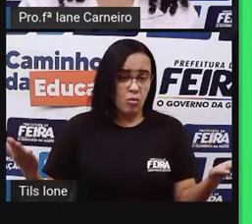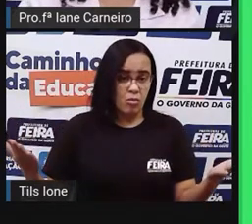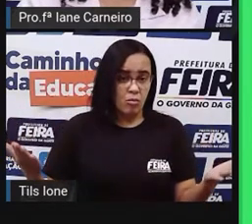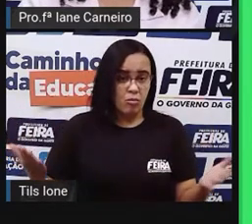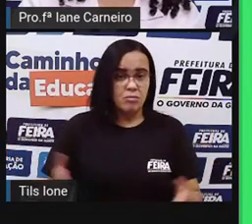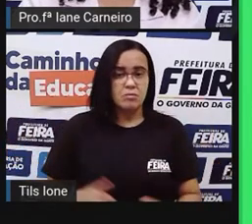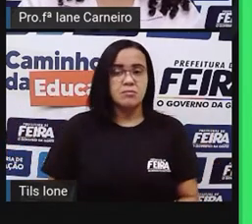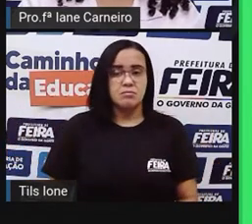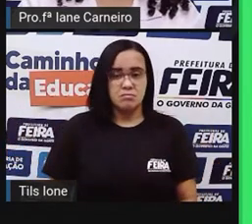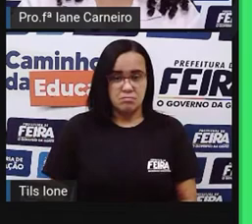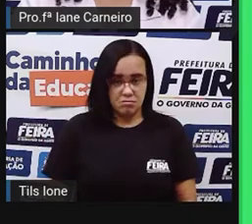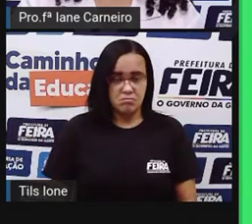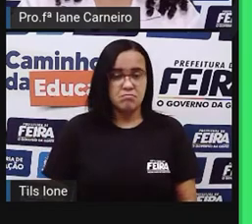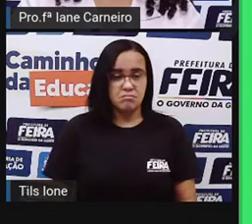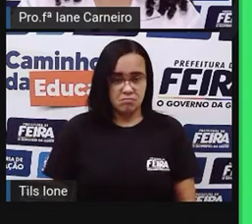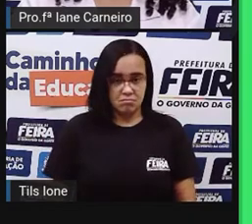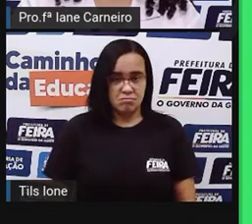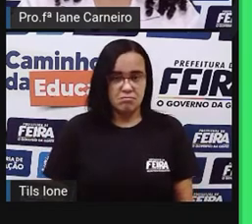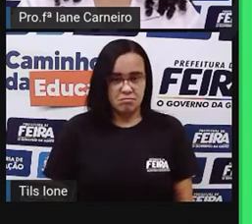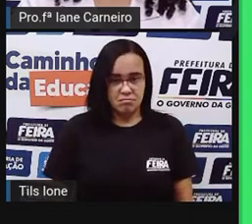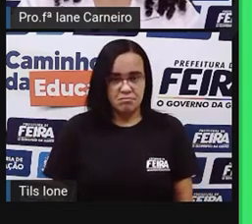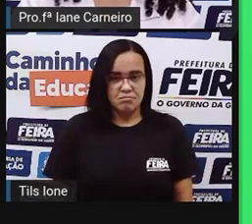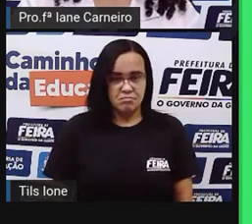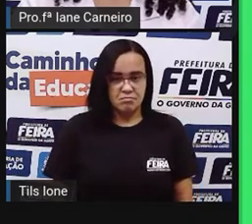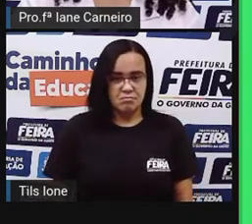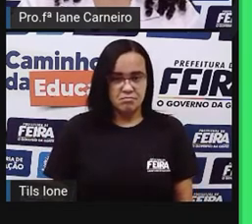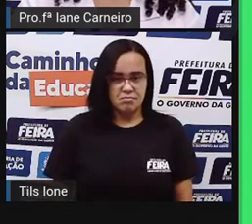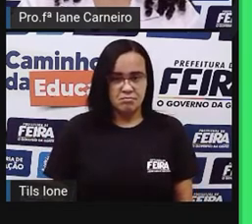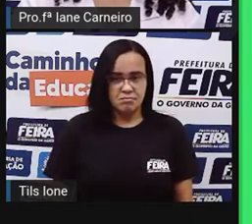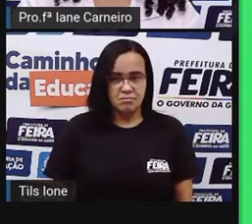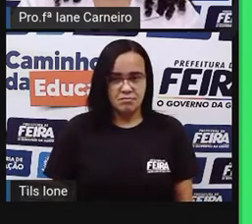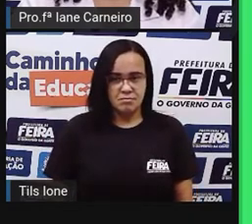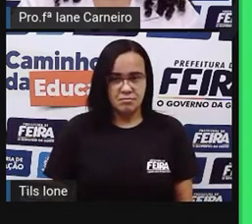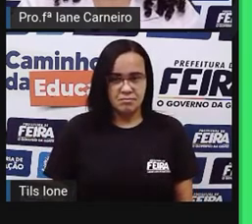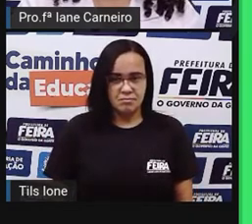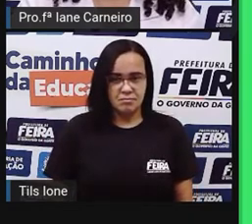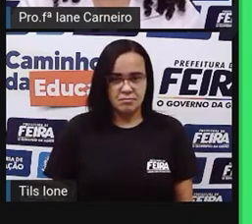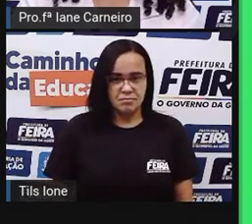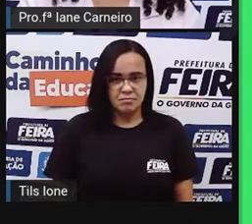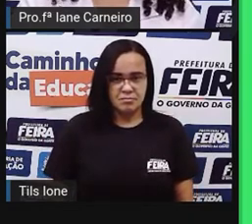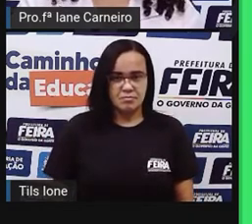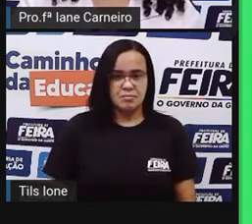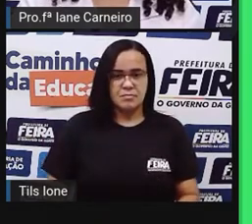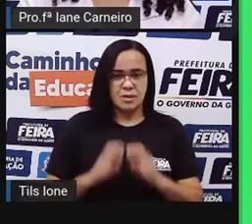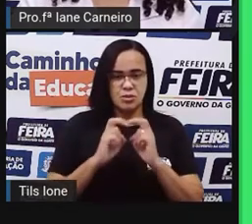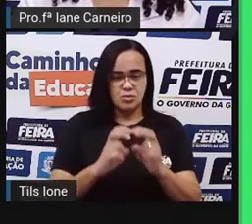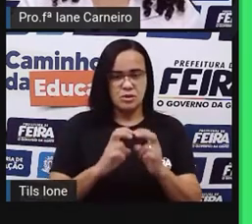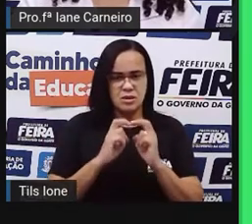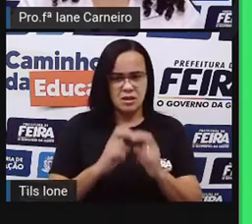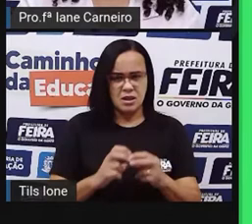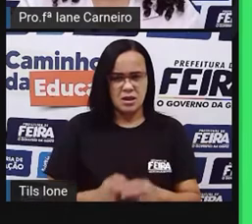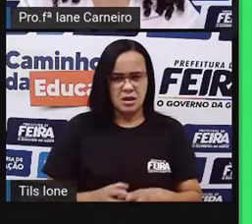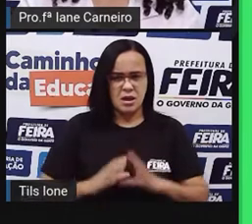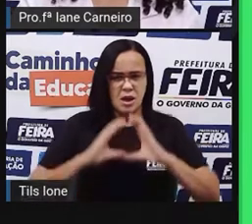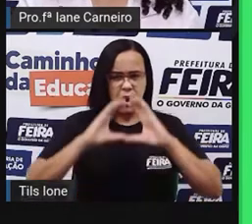ursinho, a direita é essa aqui, ó. O é que está à direita do ursinho? É o trenzinho? Não. É a bola de basquete?